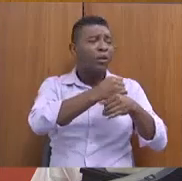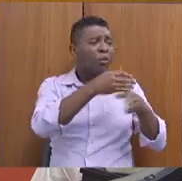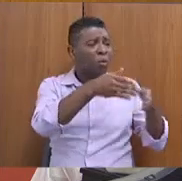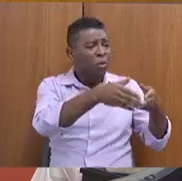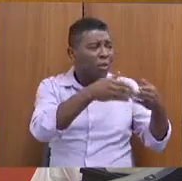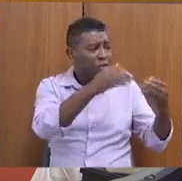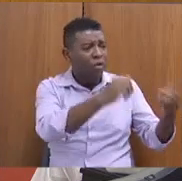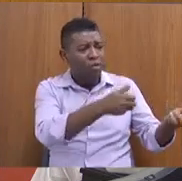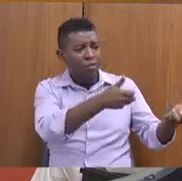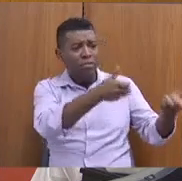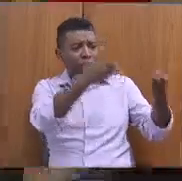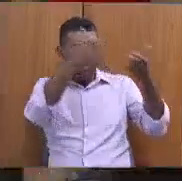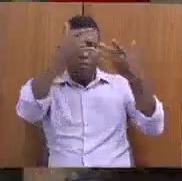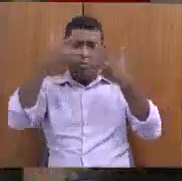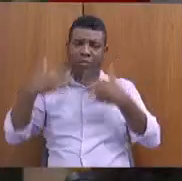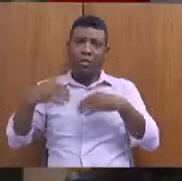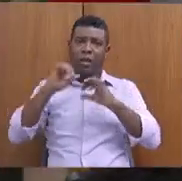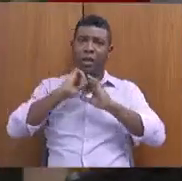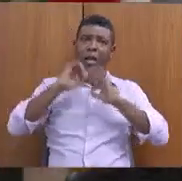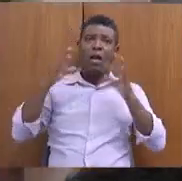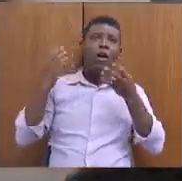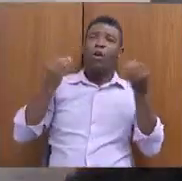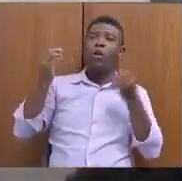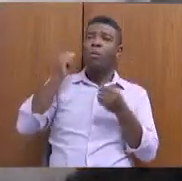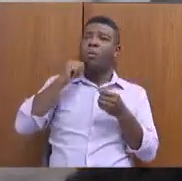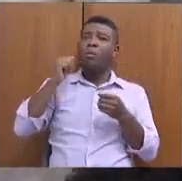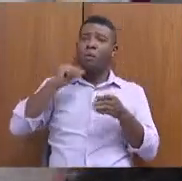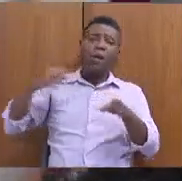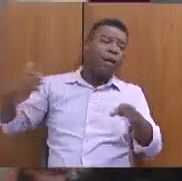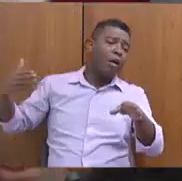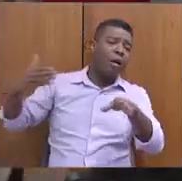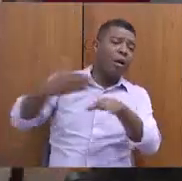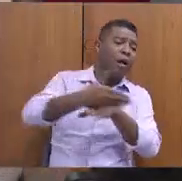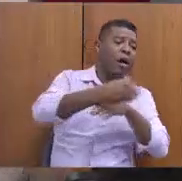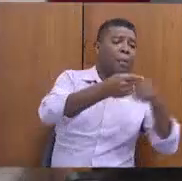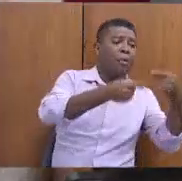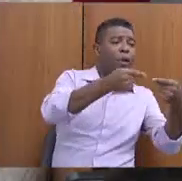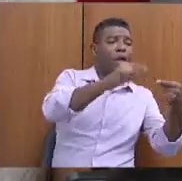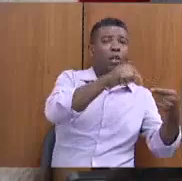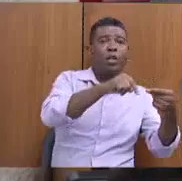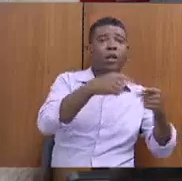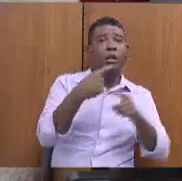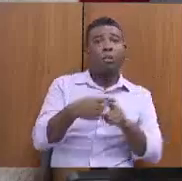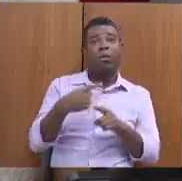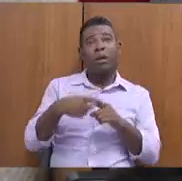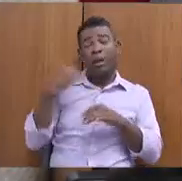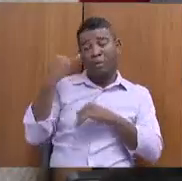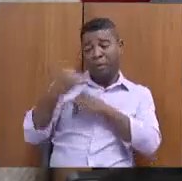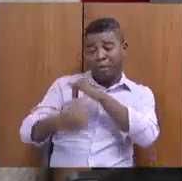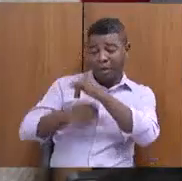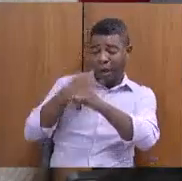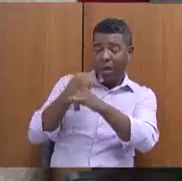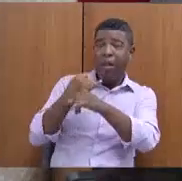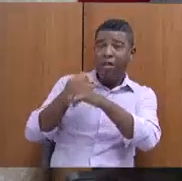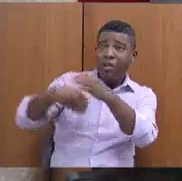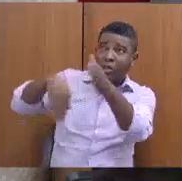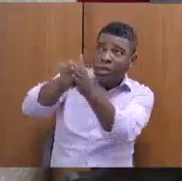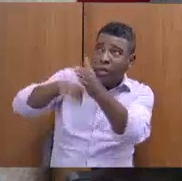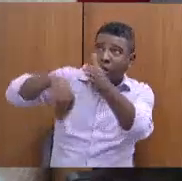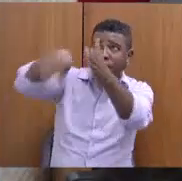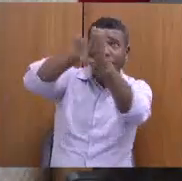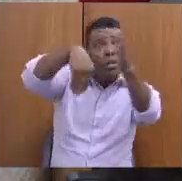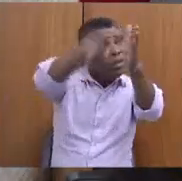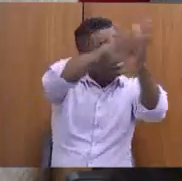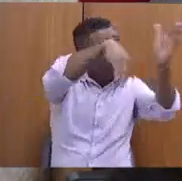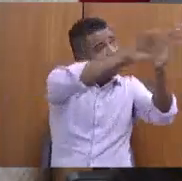como que é o acesso, como que as mulheres acessam essa política, porque a internet, de fato, não chega em todos